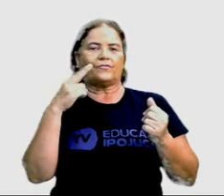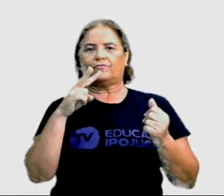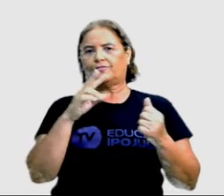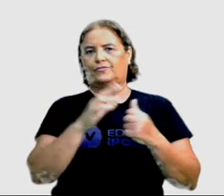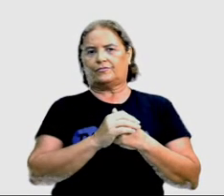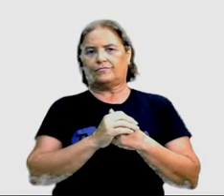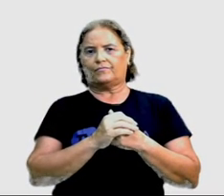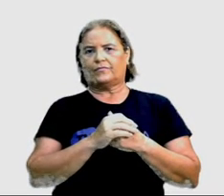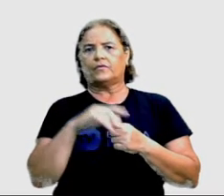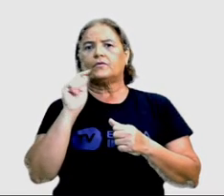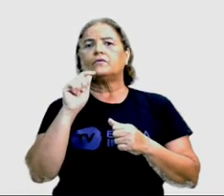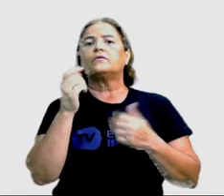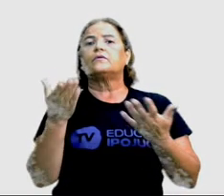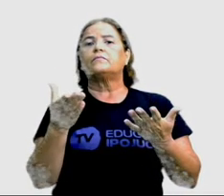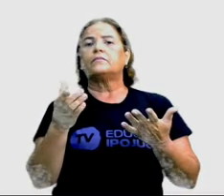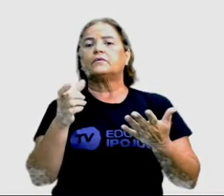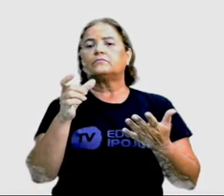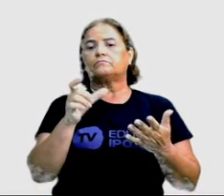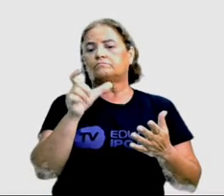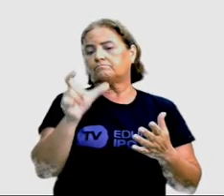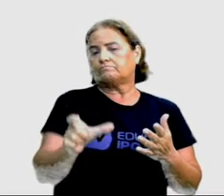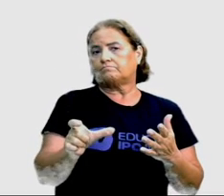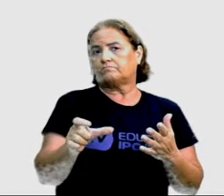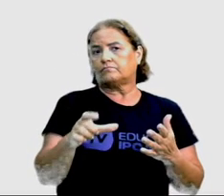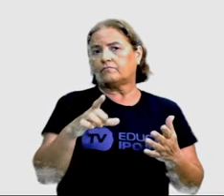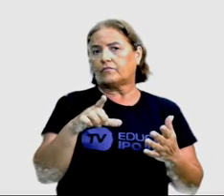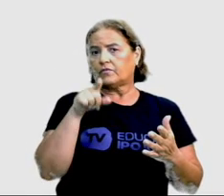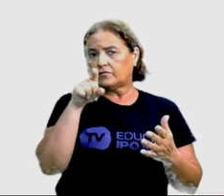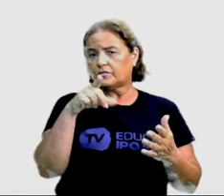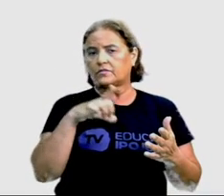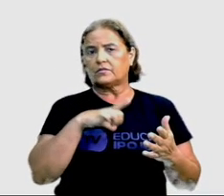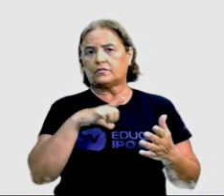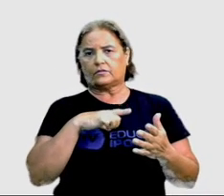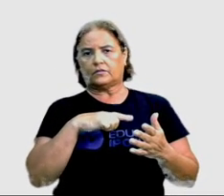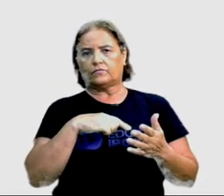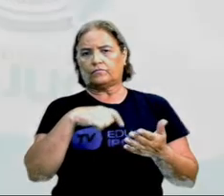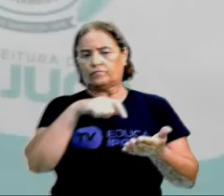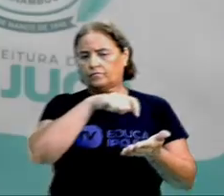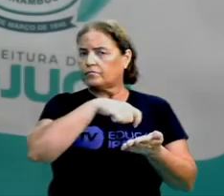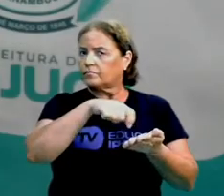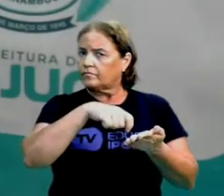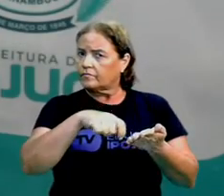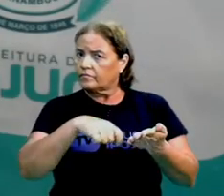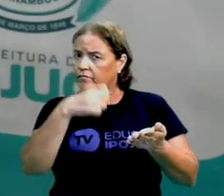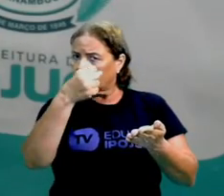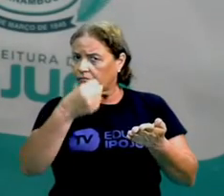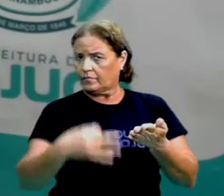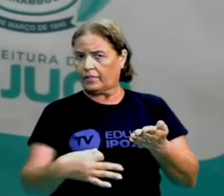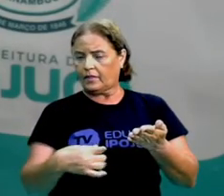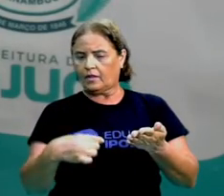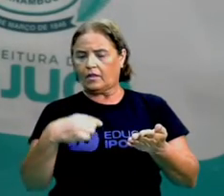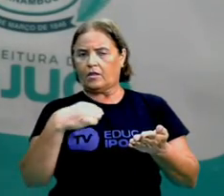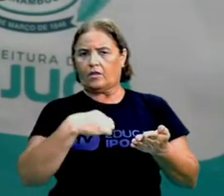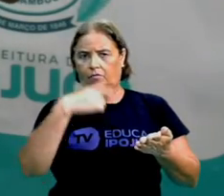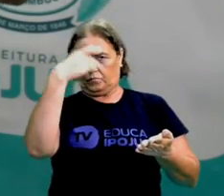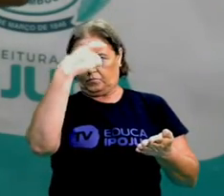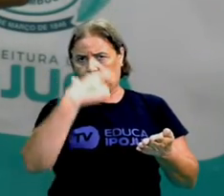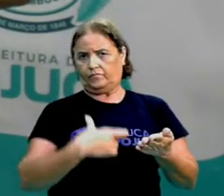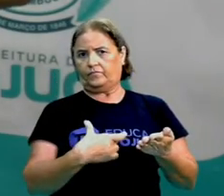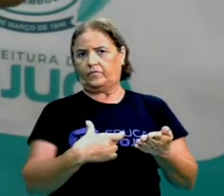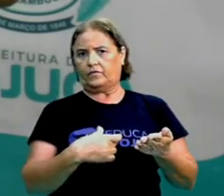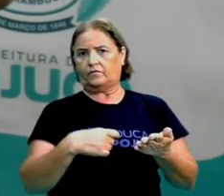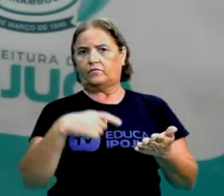E o que mais você tem de característica? Faça a sua descrição física. Eu sou, aí você vai